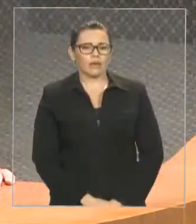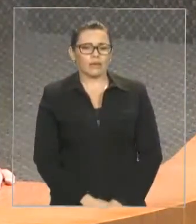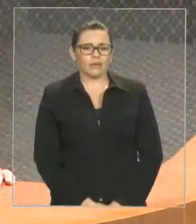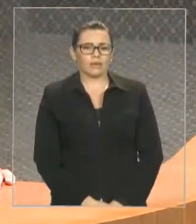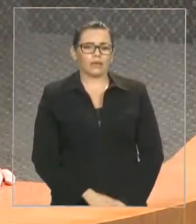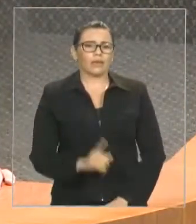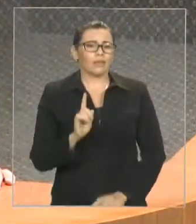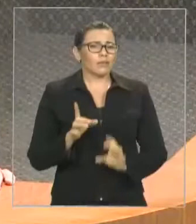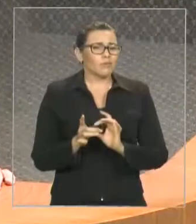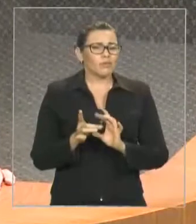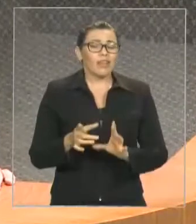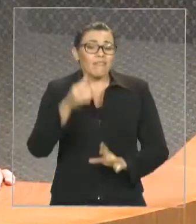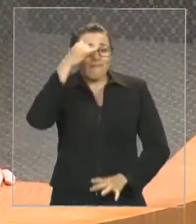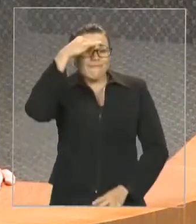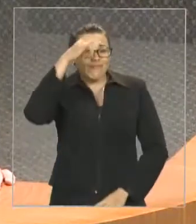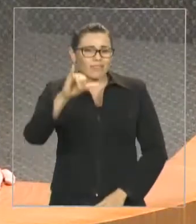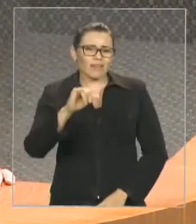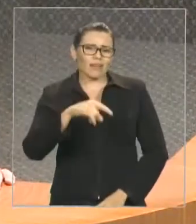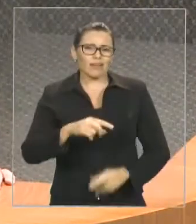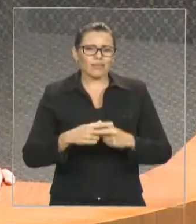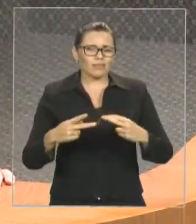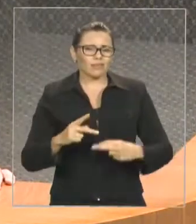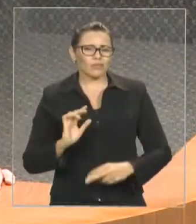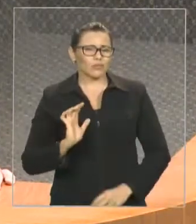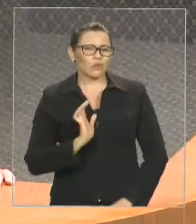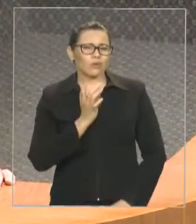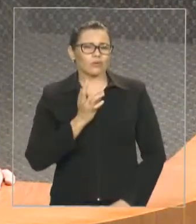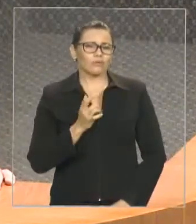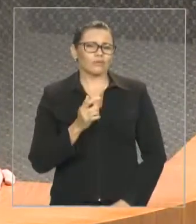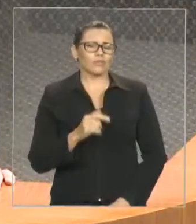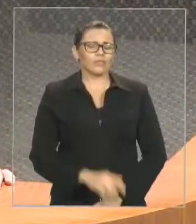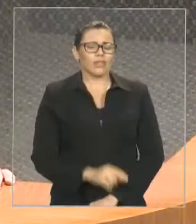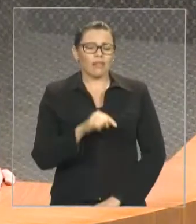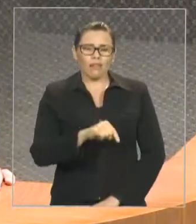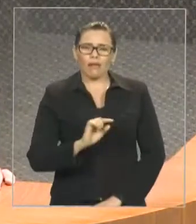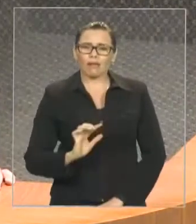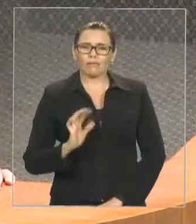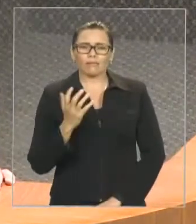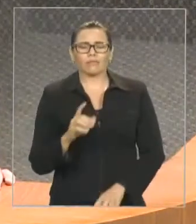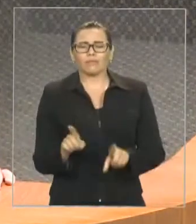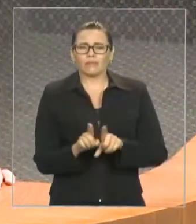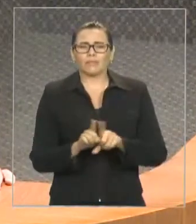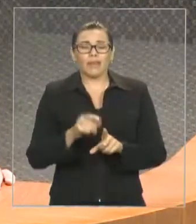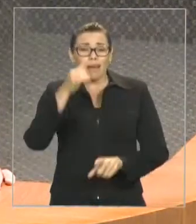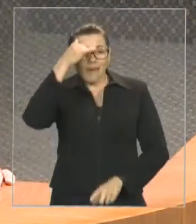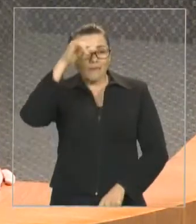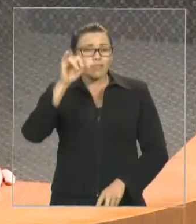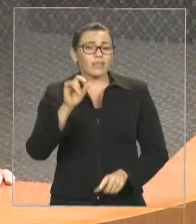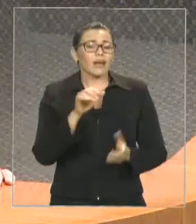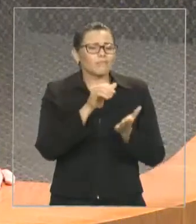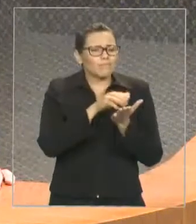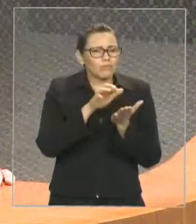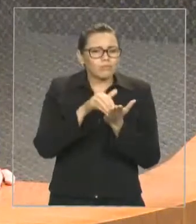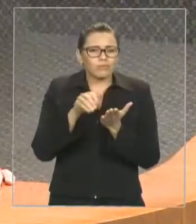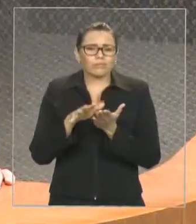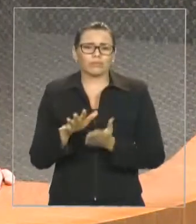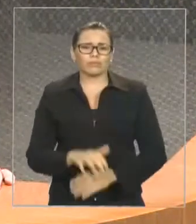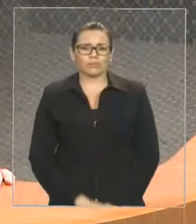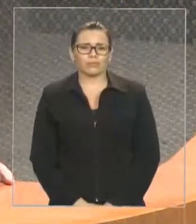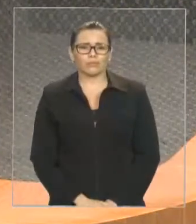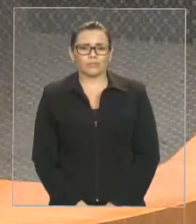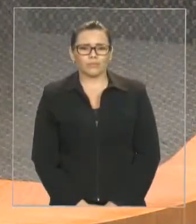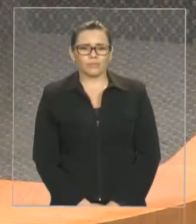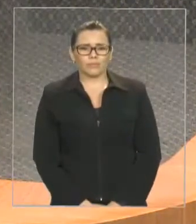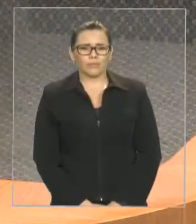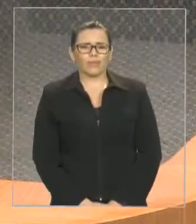aconteçam sem explicação alguma. Esclareceremos de vez o porquê dos comentários de que